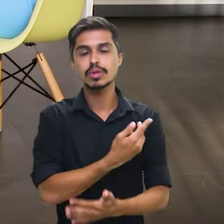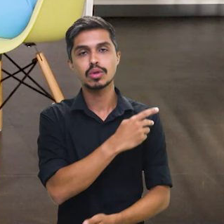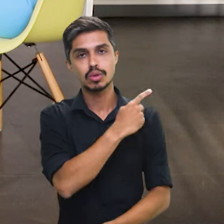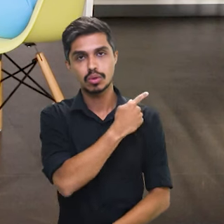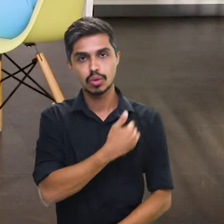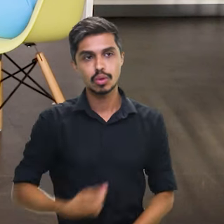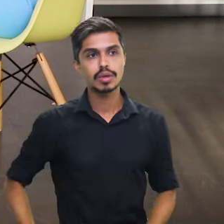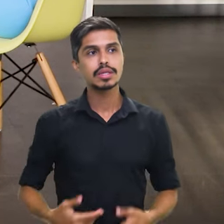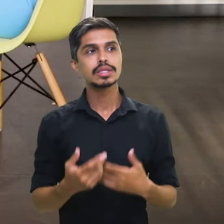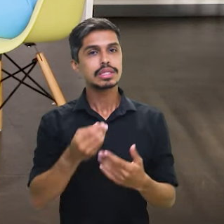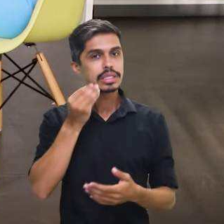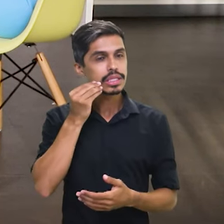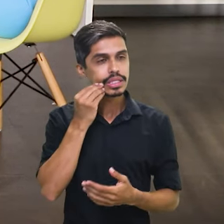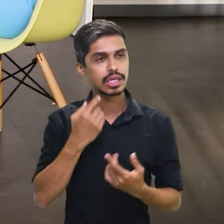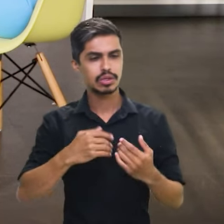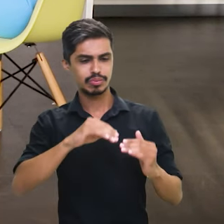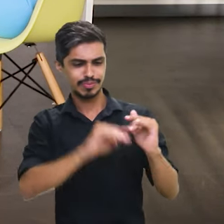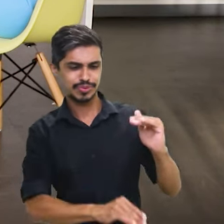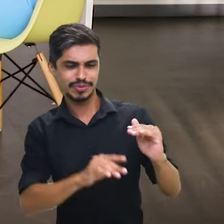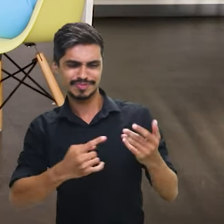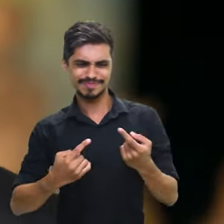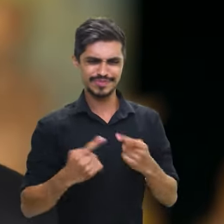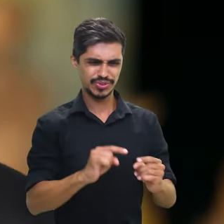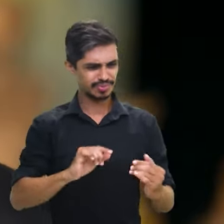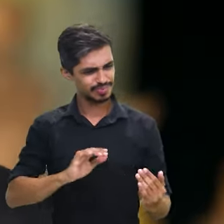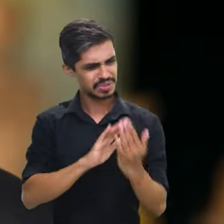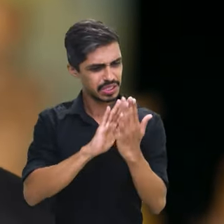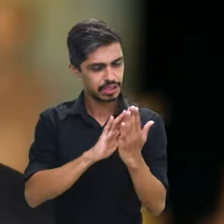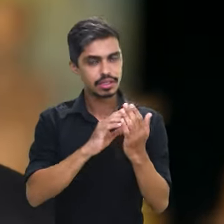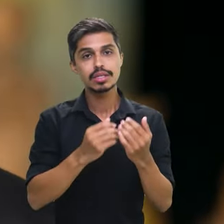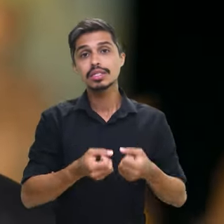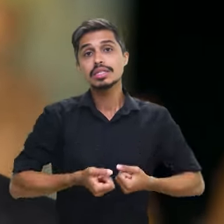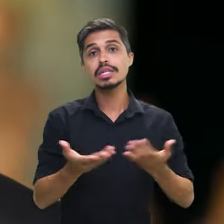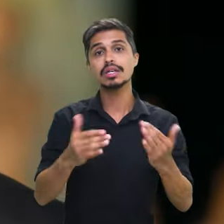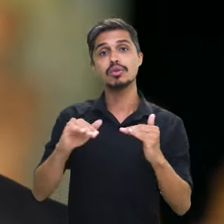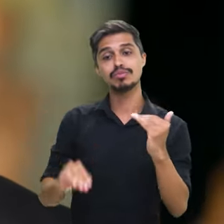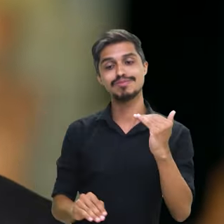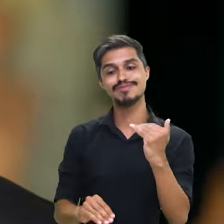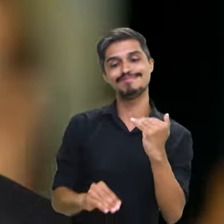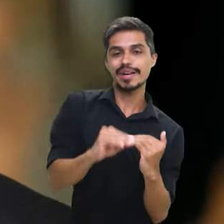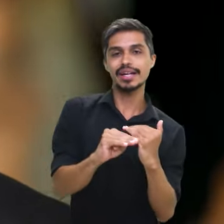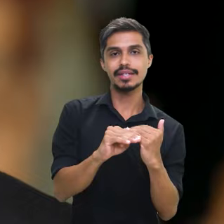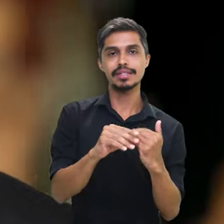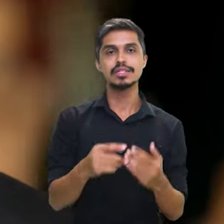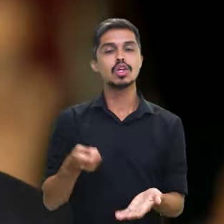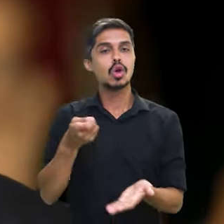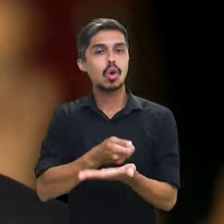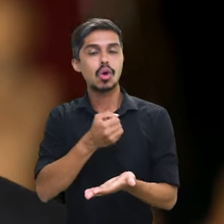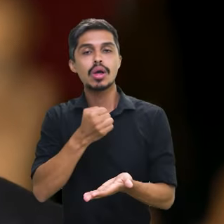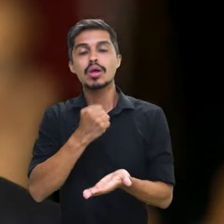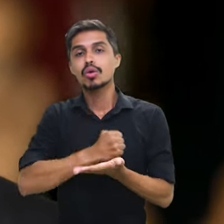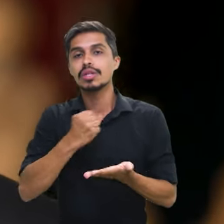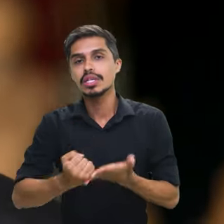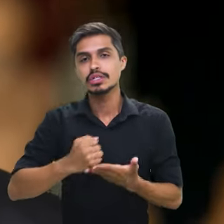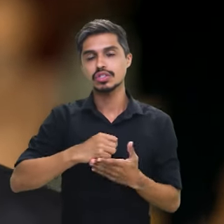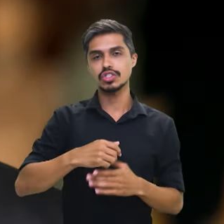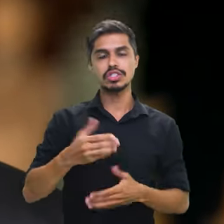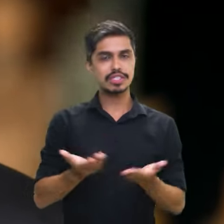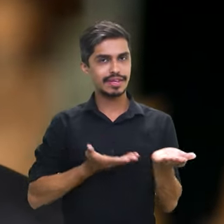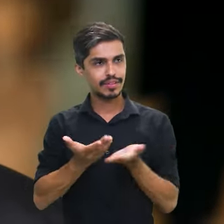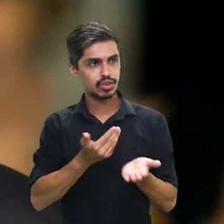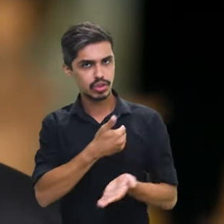o combate à desigualdade, ofertando caminhos de igualdade. Contratação de servidores públicos a partir